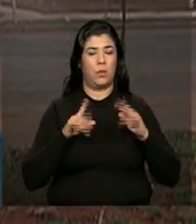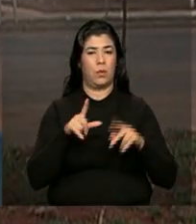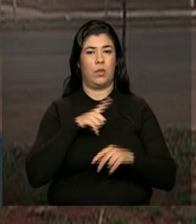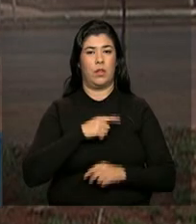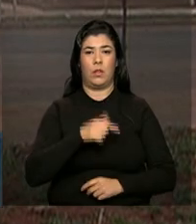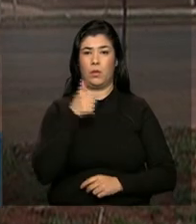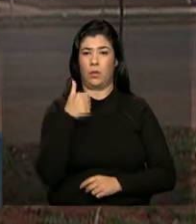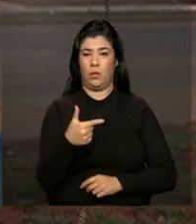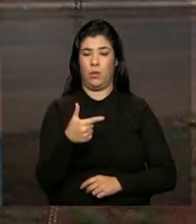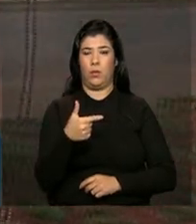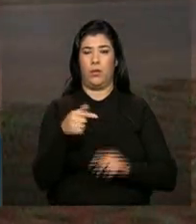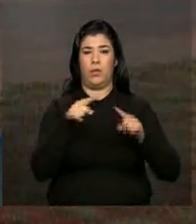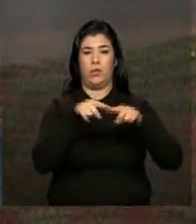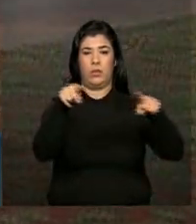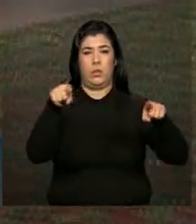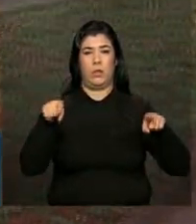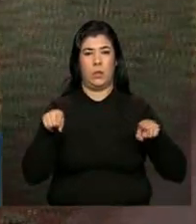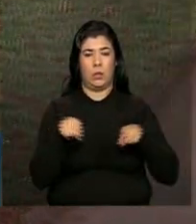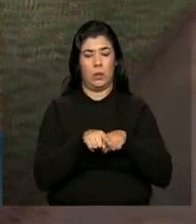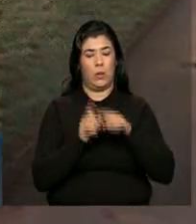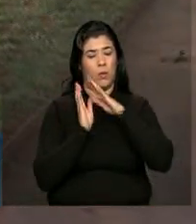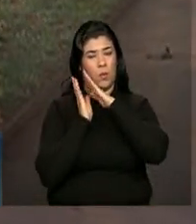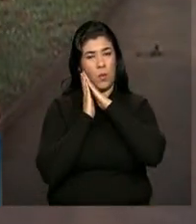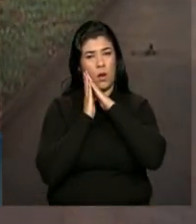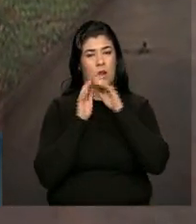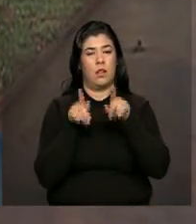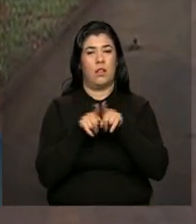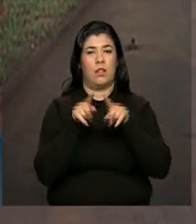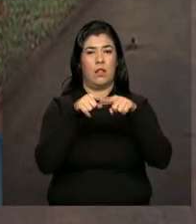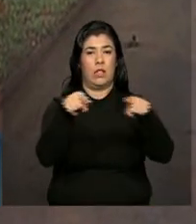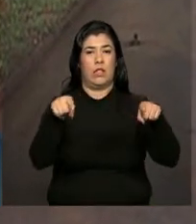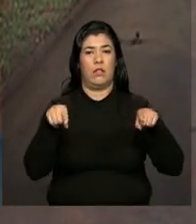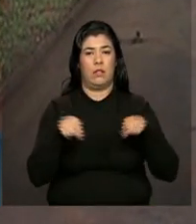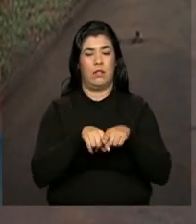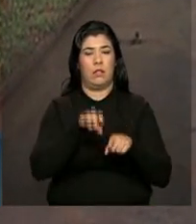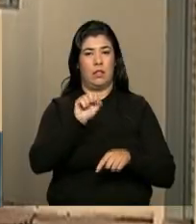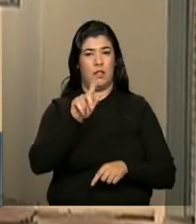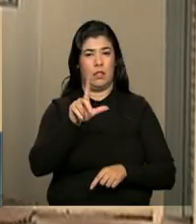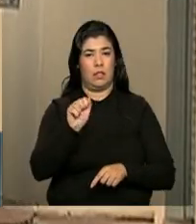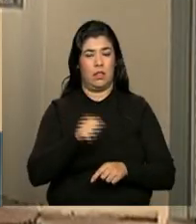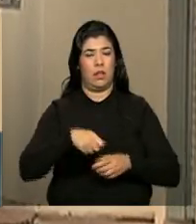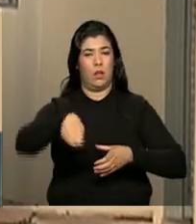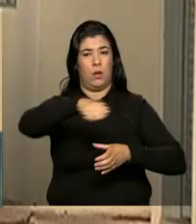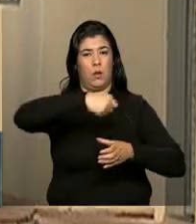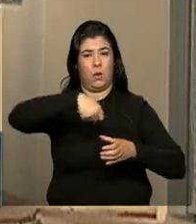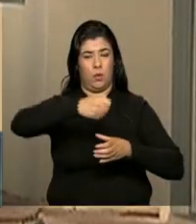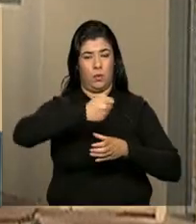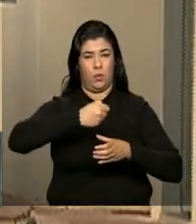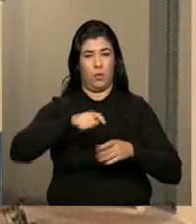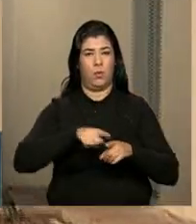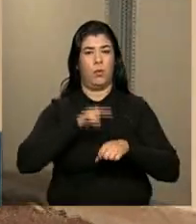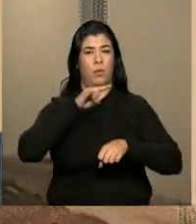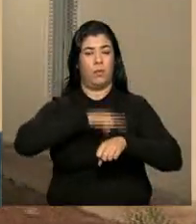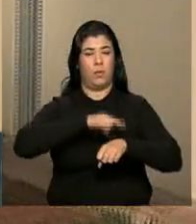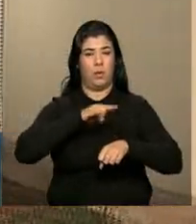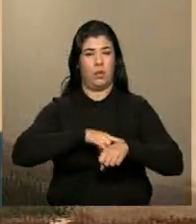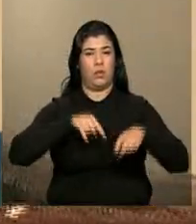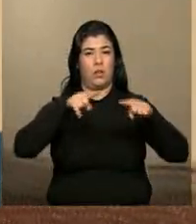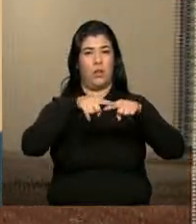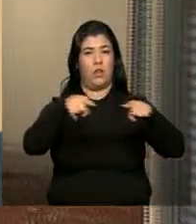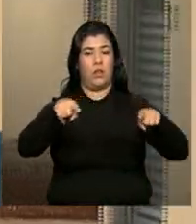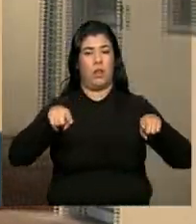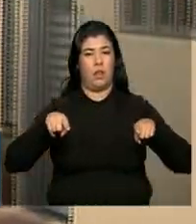dois quartos, sala, banheiro, cozinha e área de serviço e todas também são